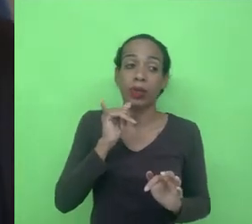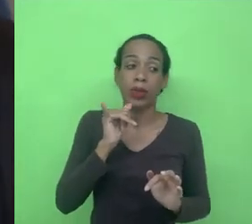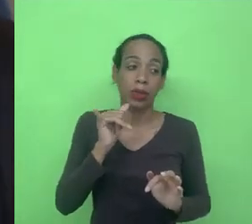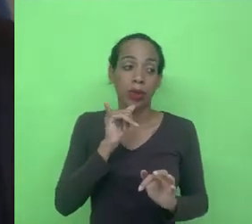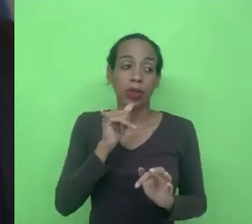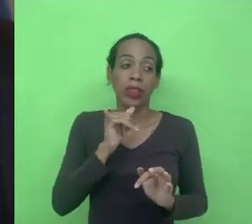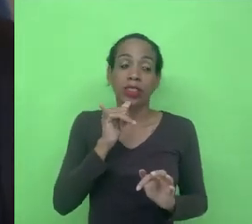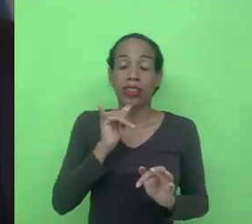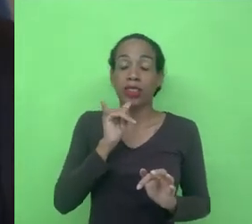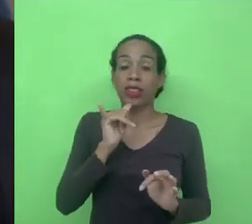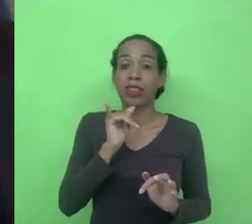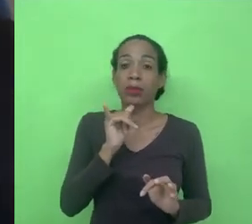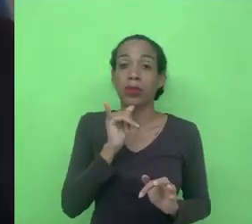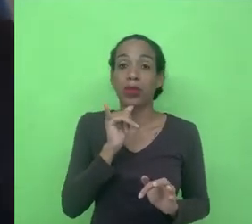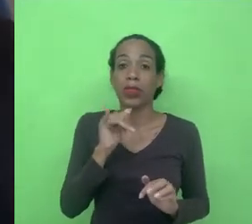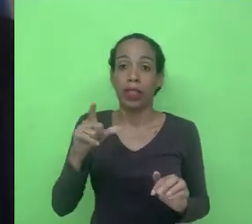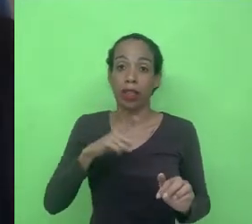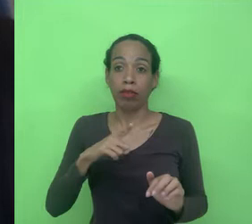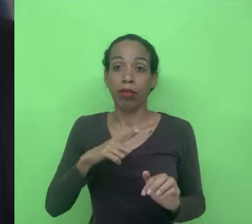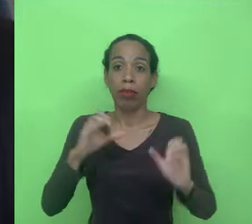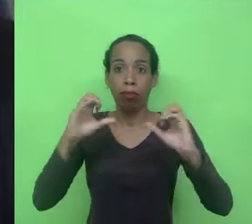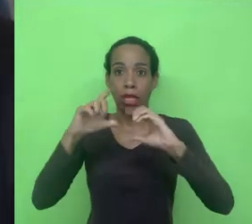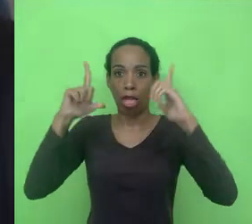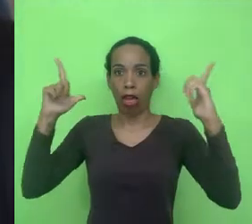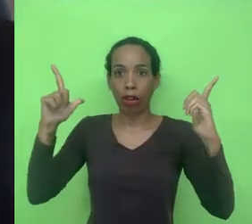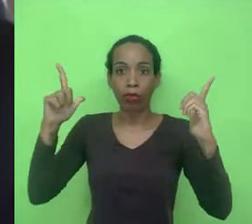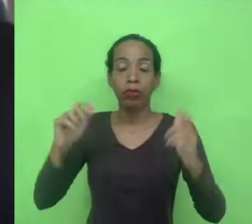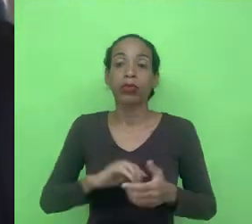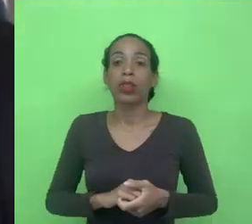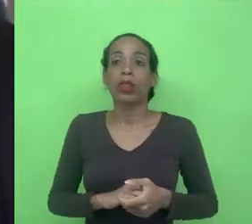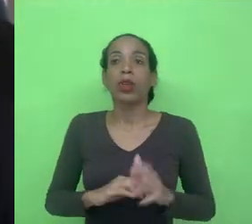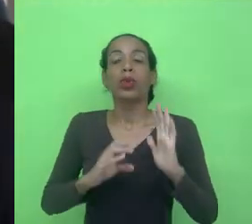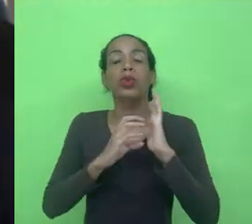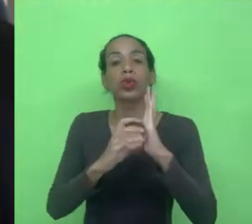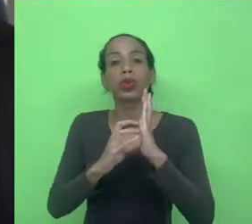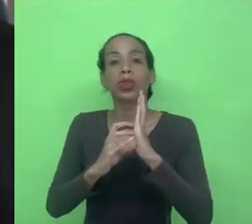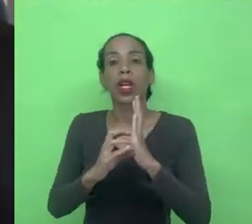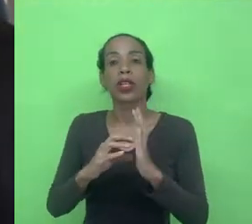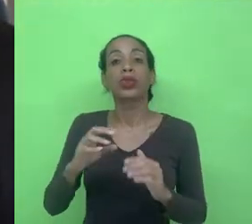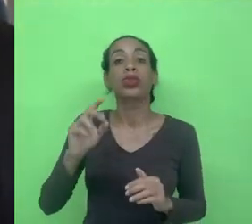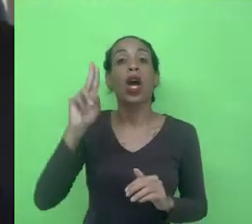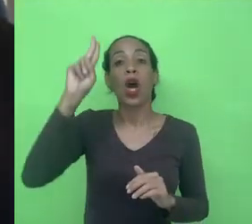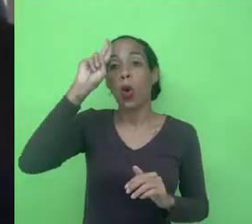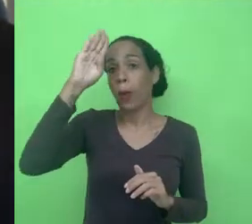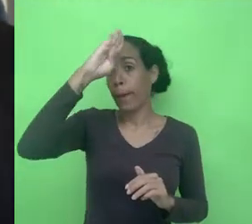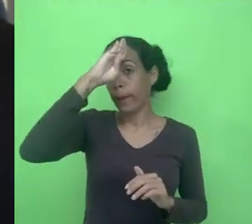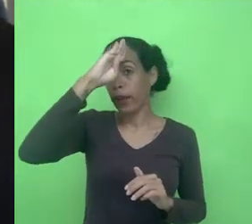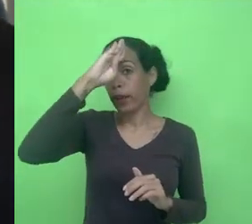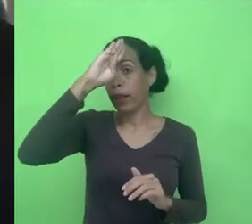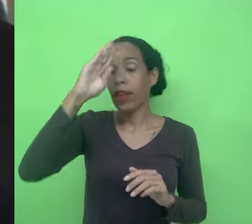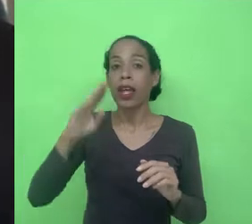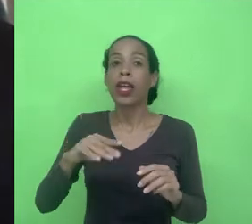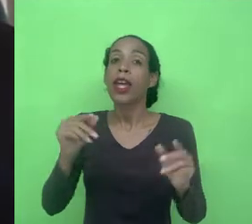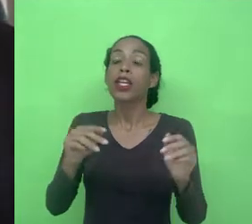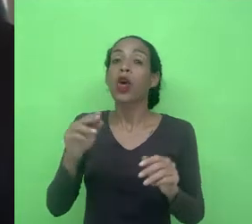deixa isso muito claro é os dados da Uber, por exemplo, os dados gerados pelos motoristas da Uber.